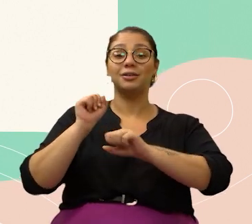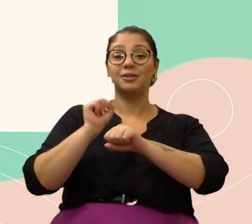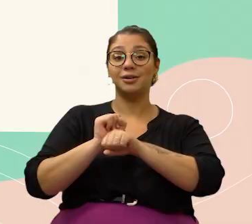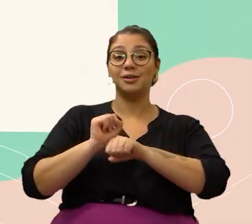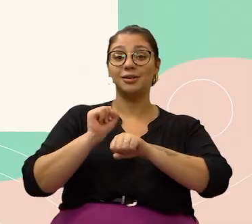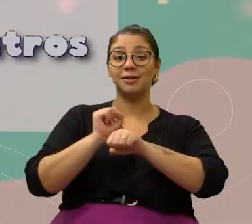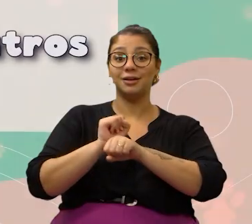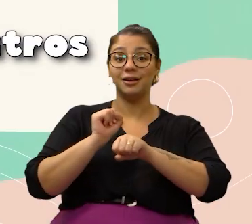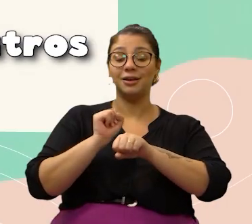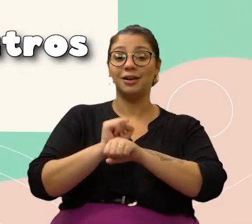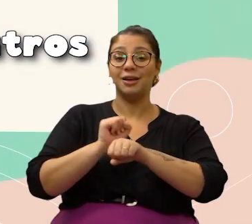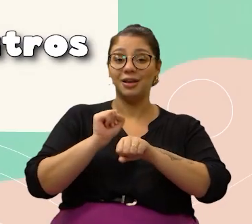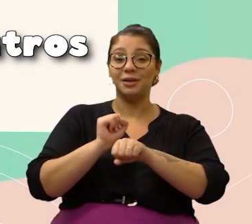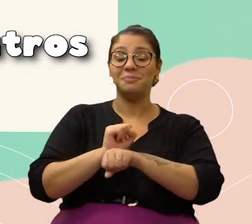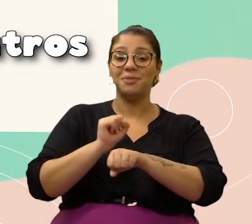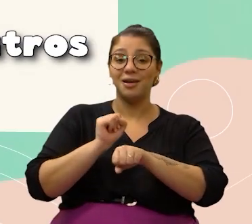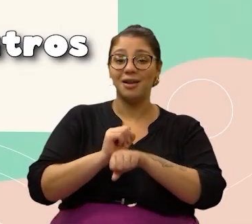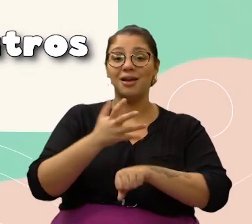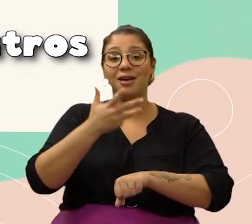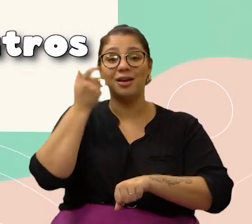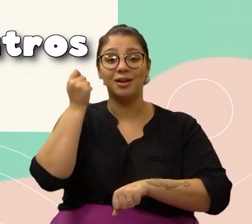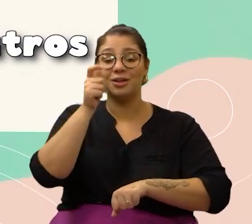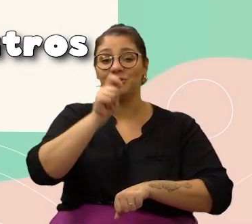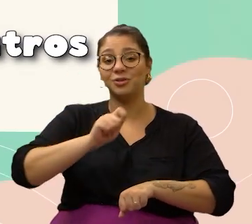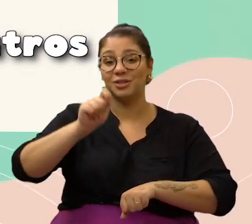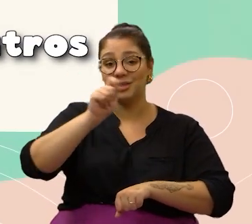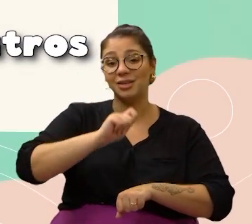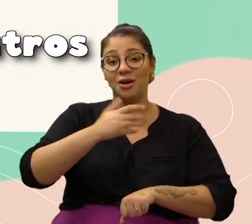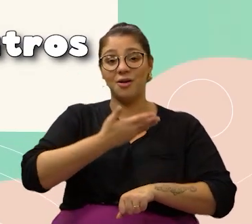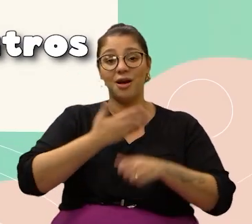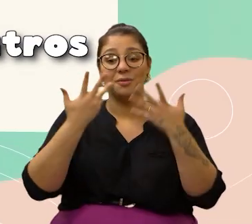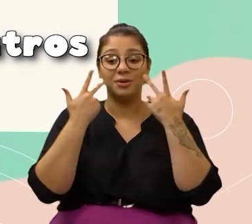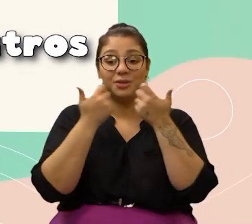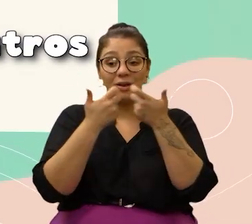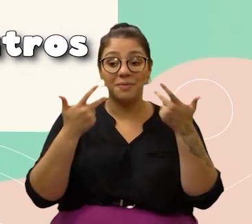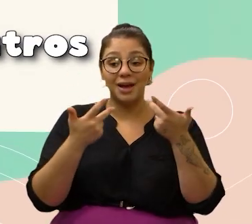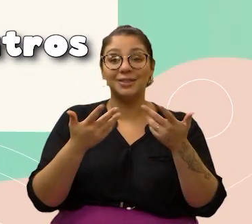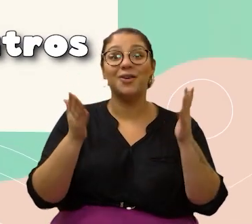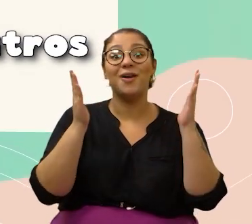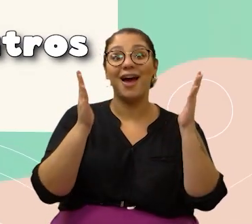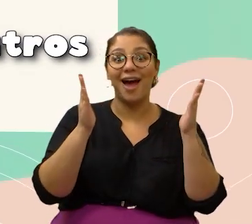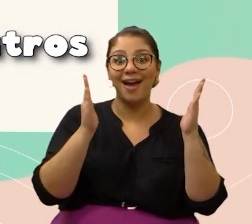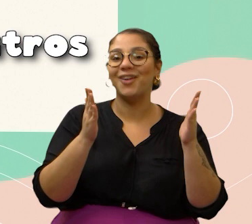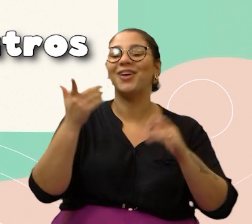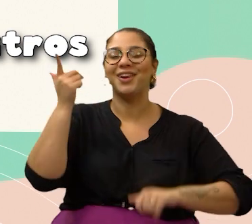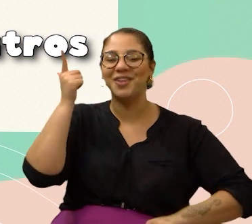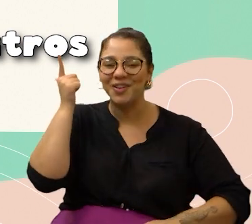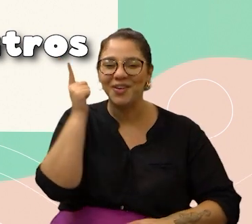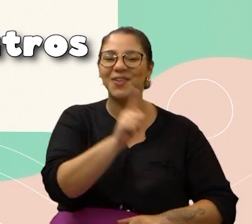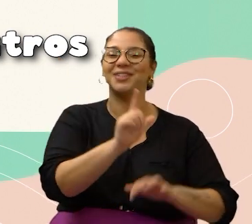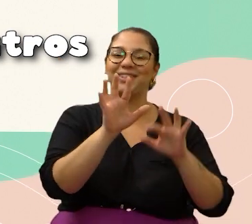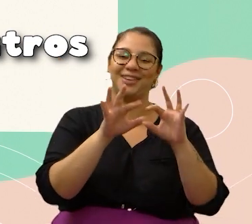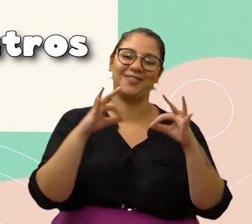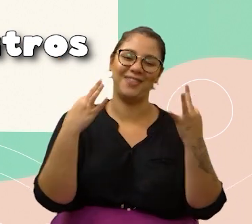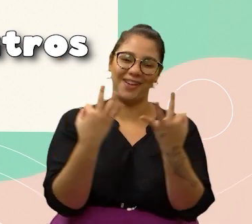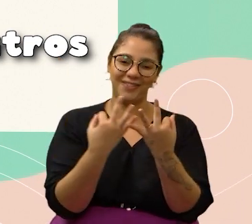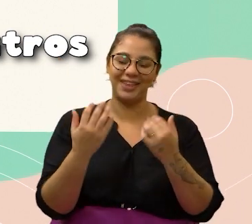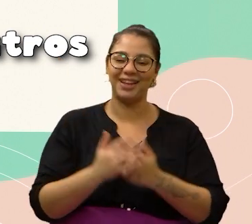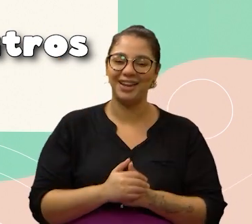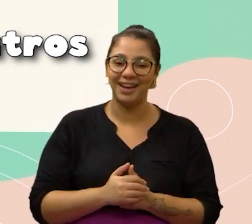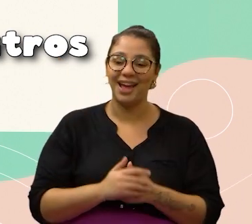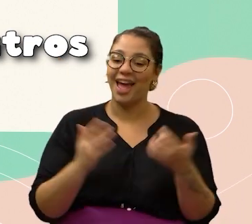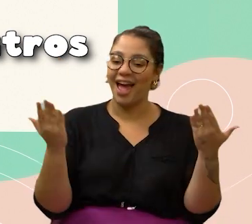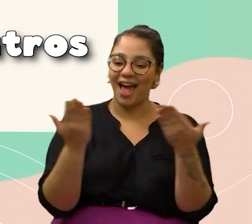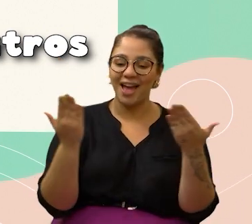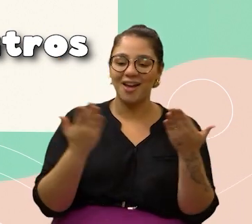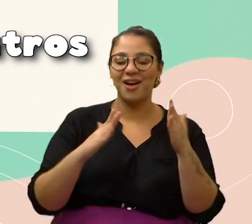segurança. Vocês lembram do Lipe? Pois é, ele esteve aqui no programa anterior. Ficou por muito tempo